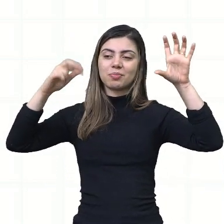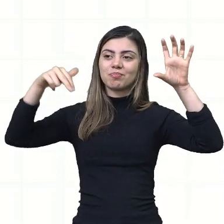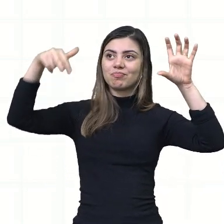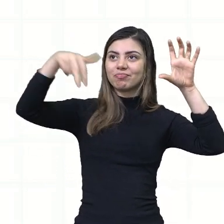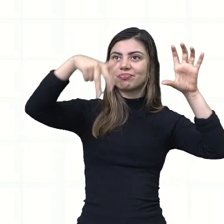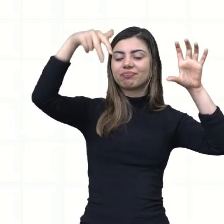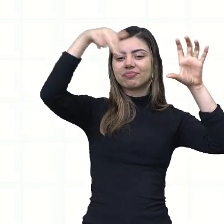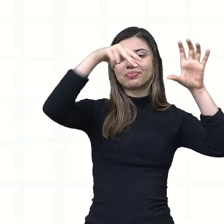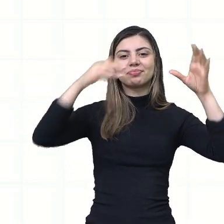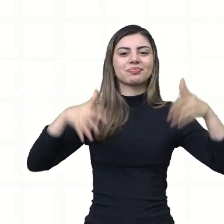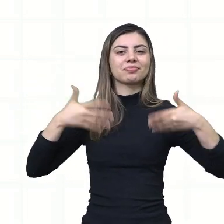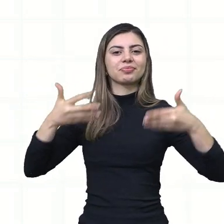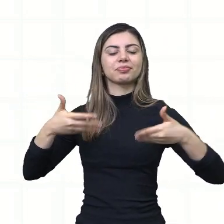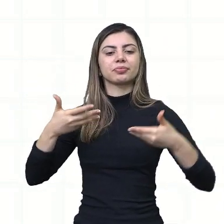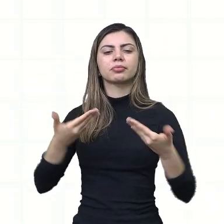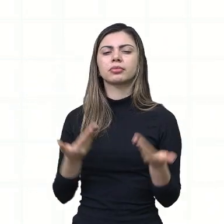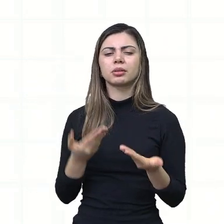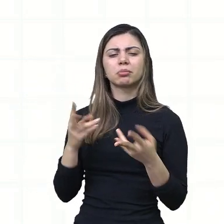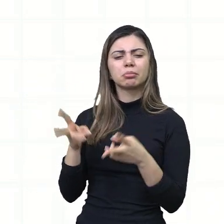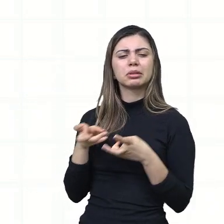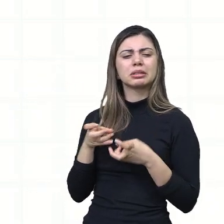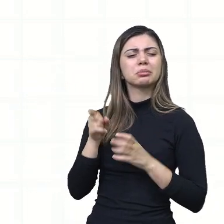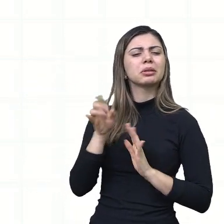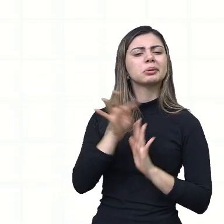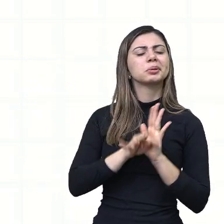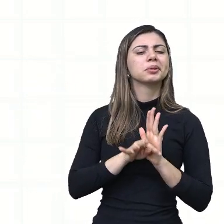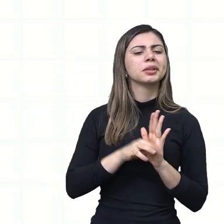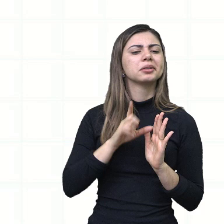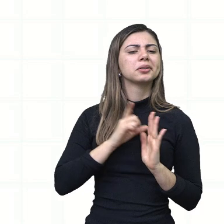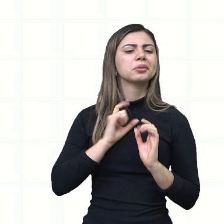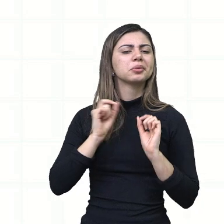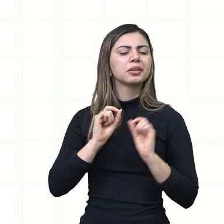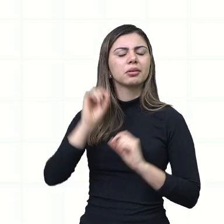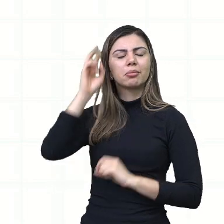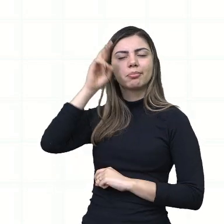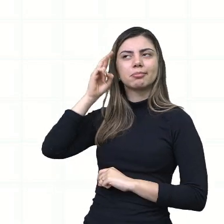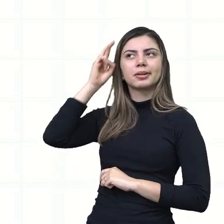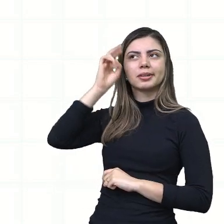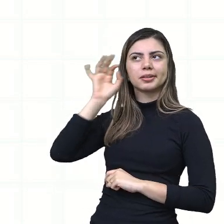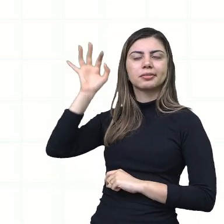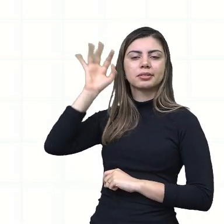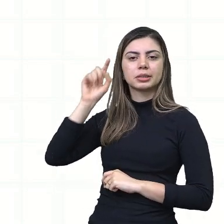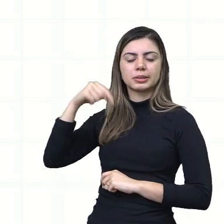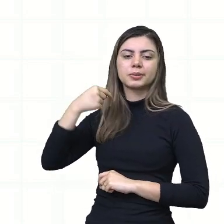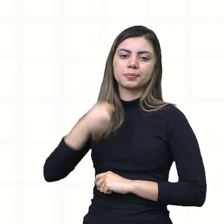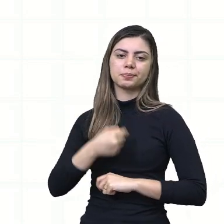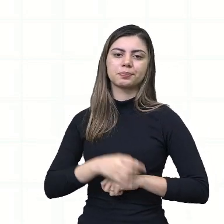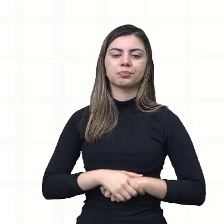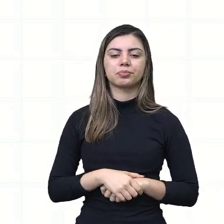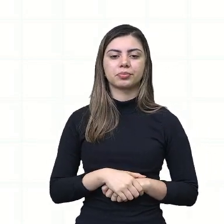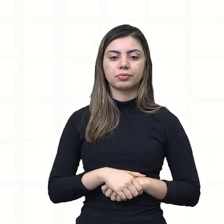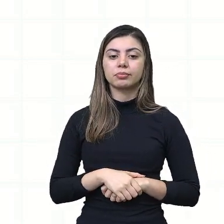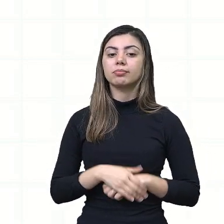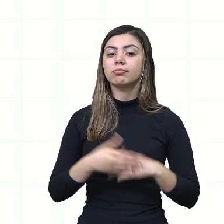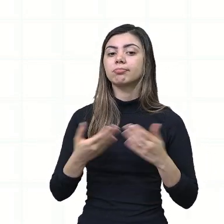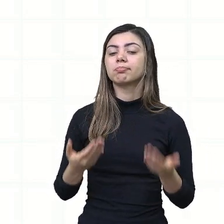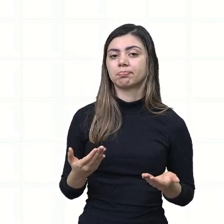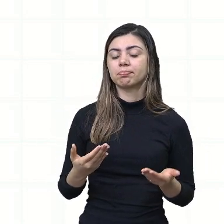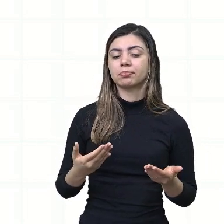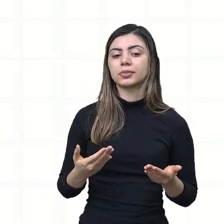observe que esse texto, ele trouxe uma reflexão para nós. E aí,